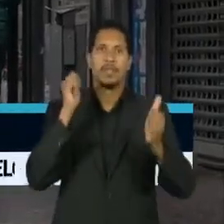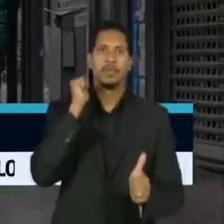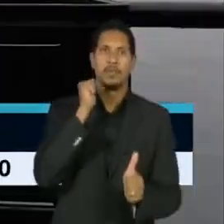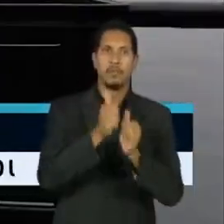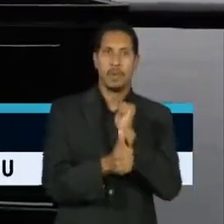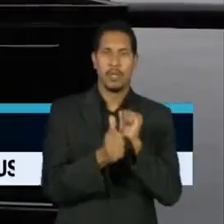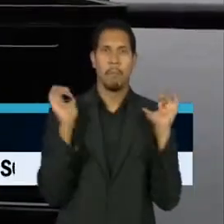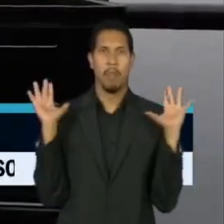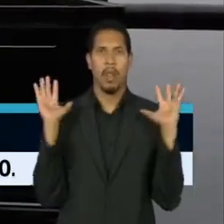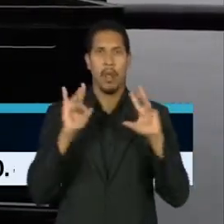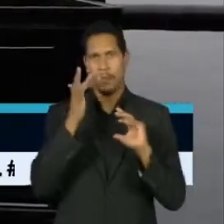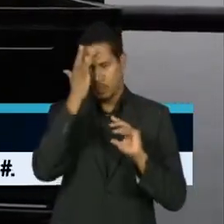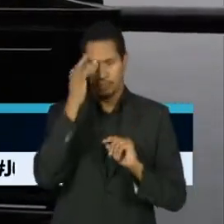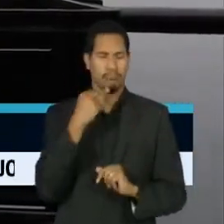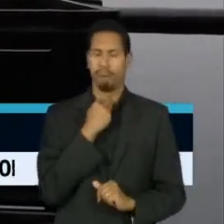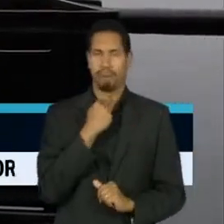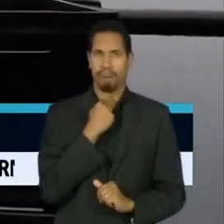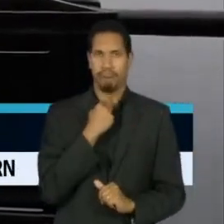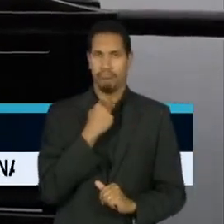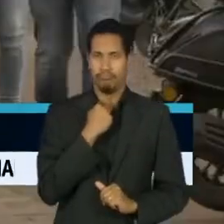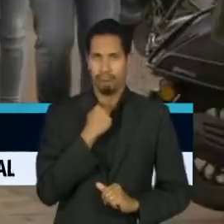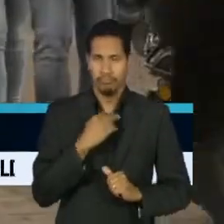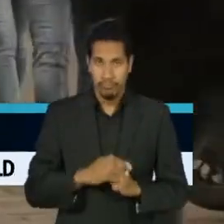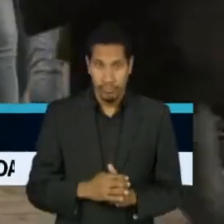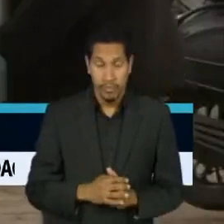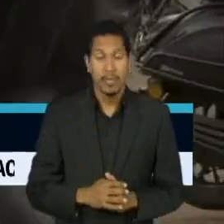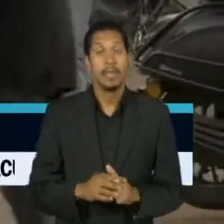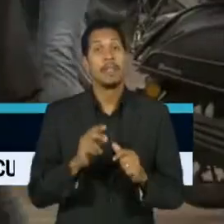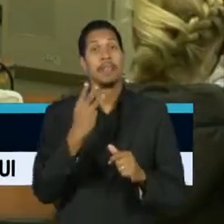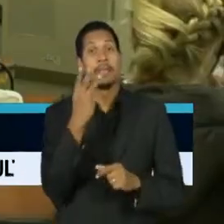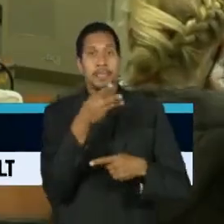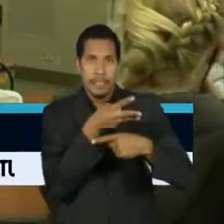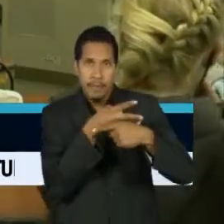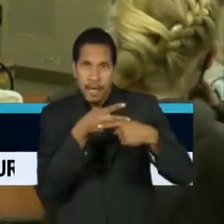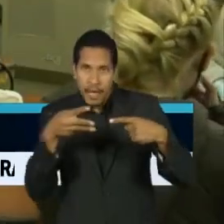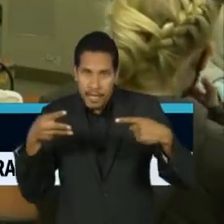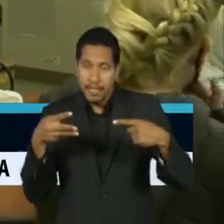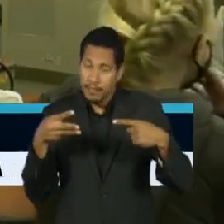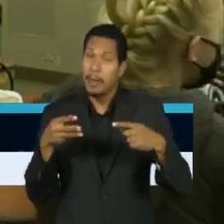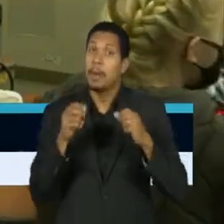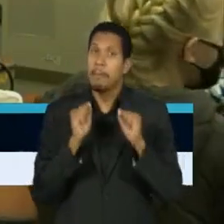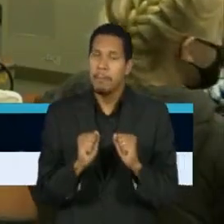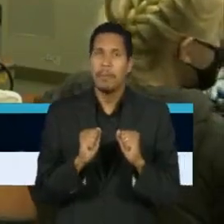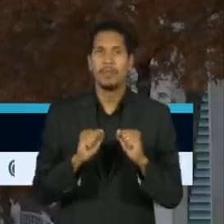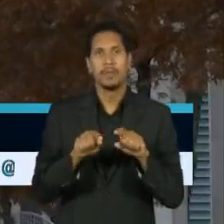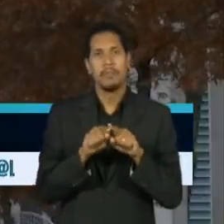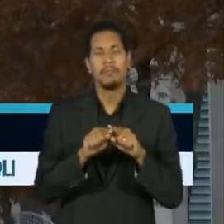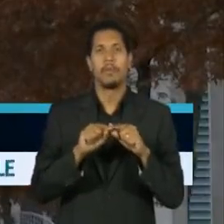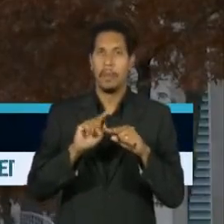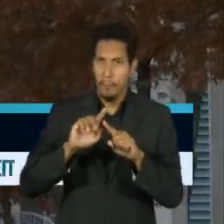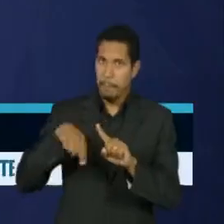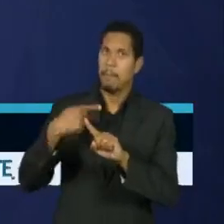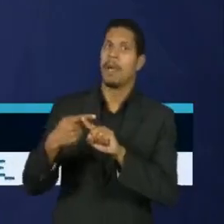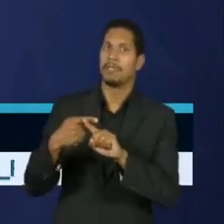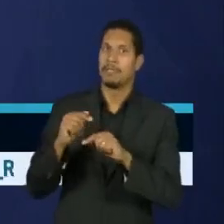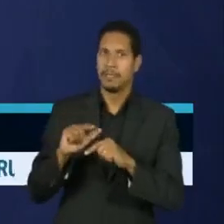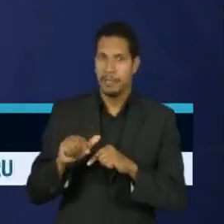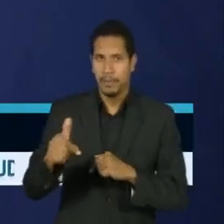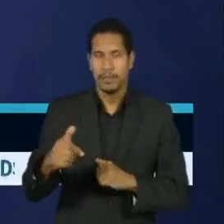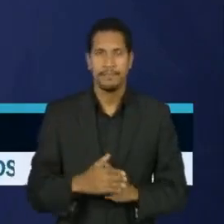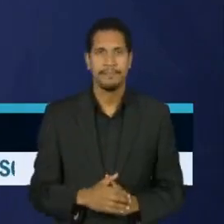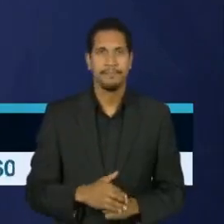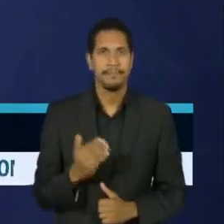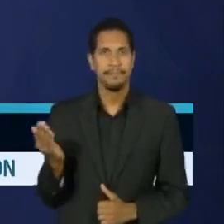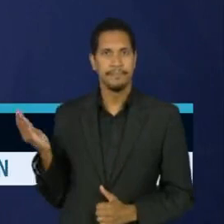com o público. As novas regras valem, a princípio, por três semanas, mas podem ser prorrogadas. Na Alemanha, a chanceler